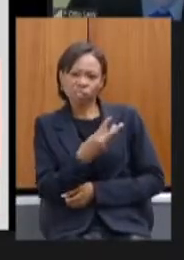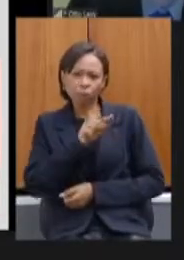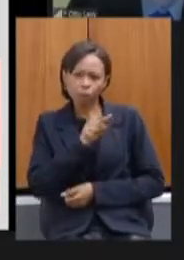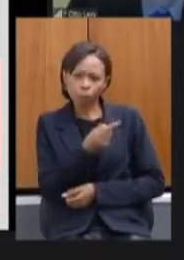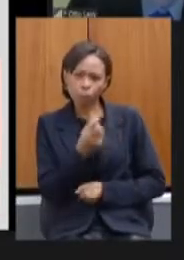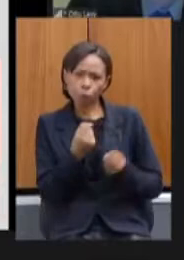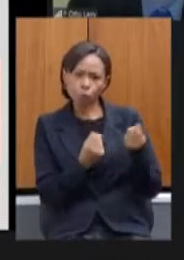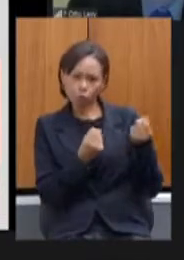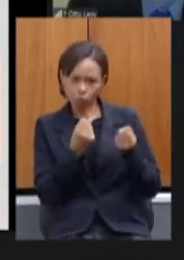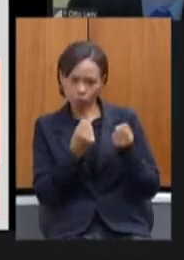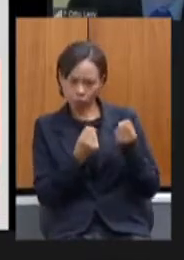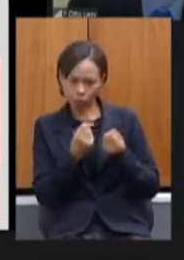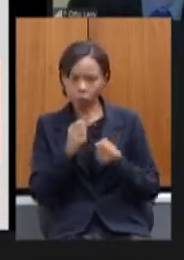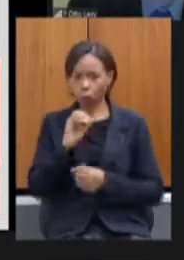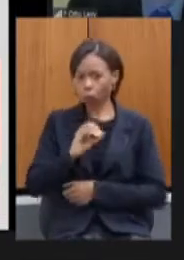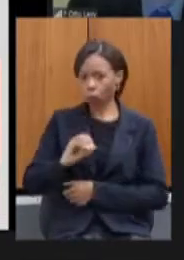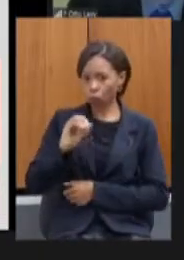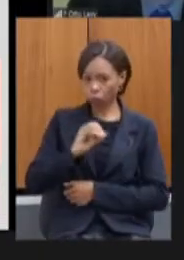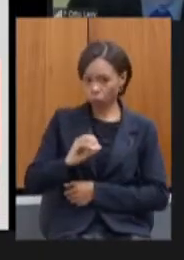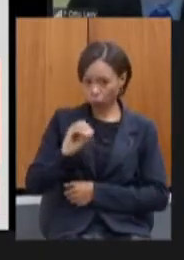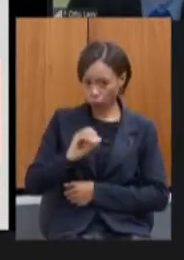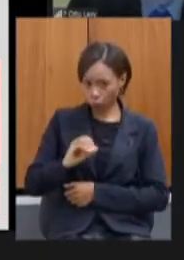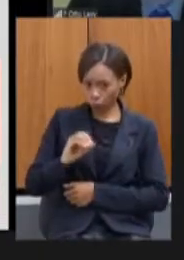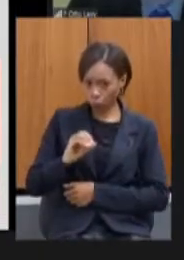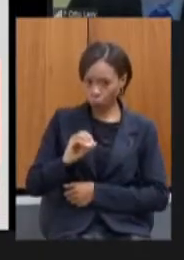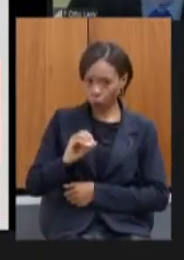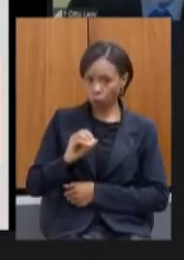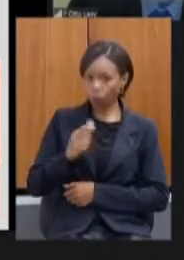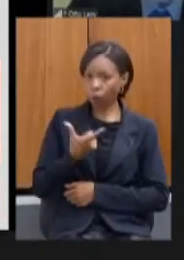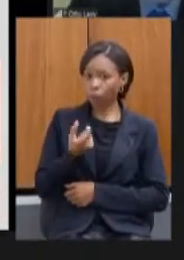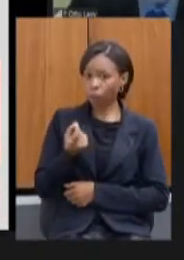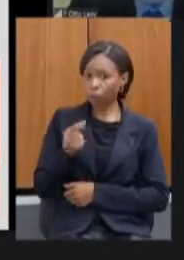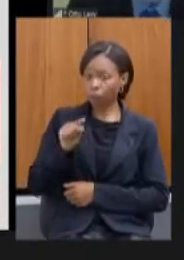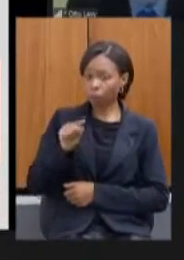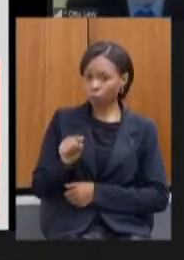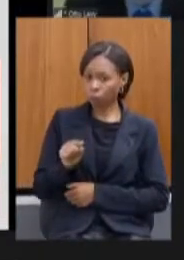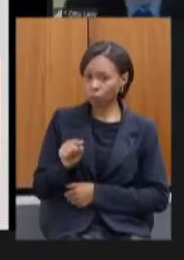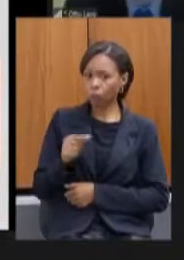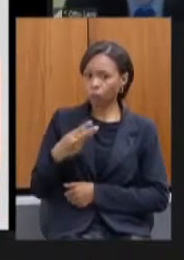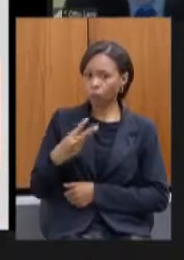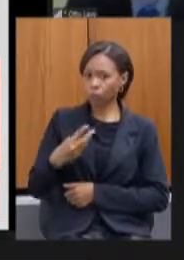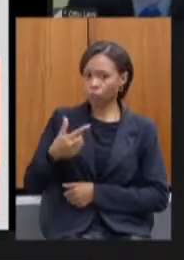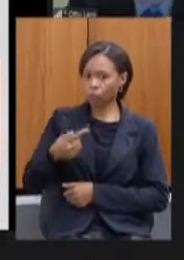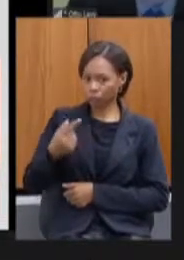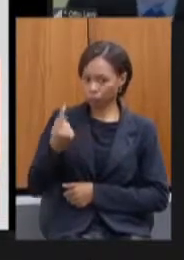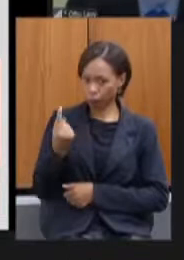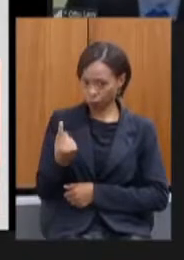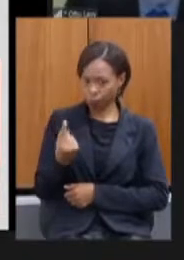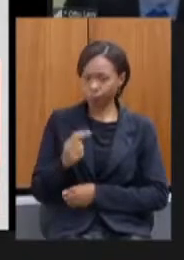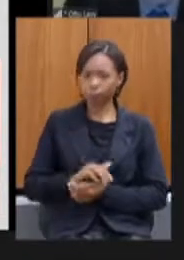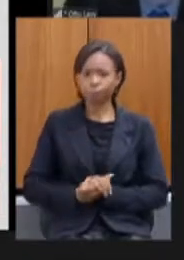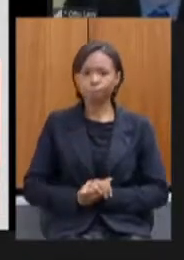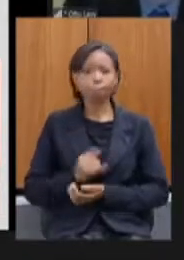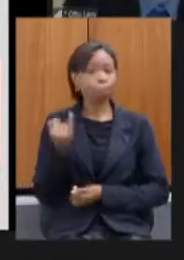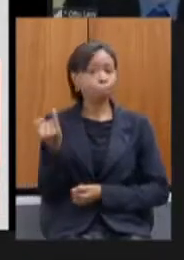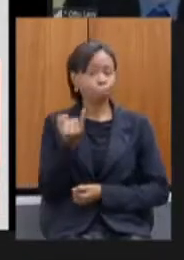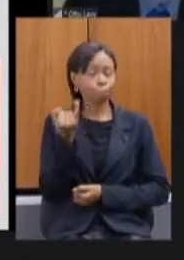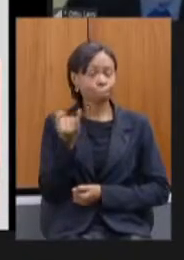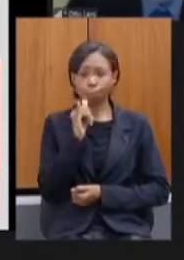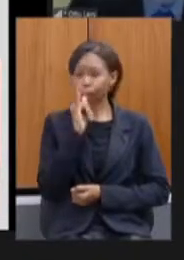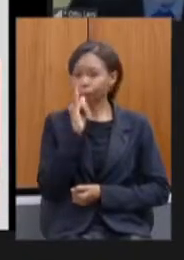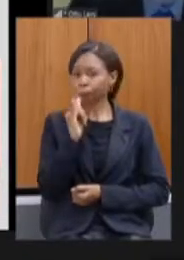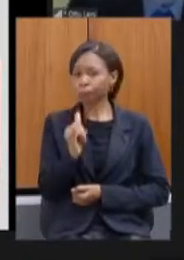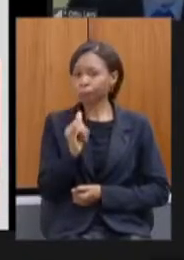em outubro de 2020 são 20.371 importante dizer que